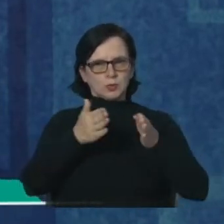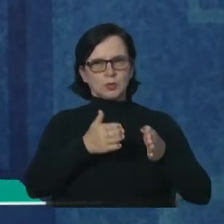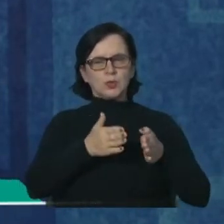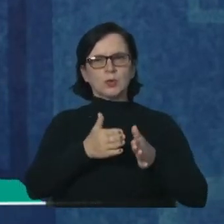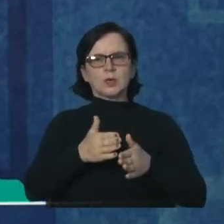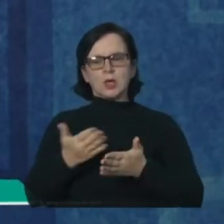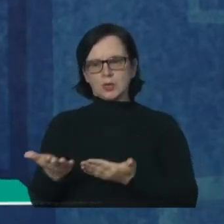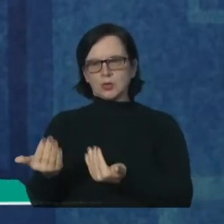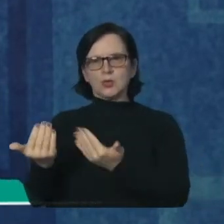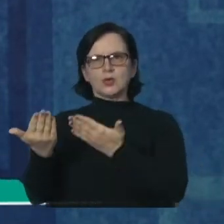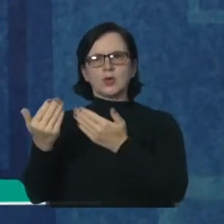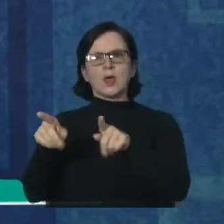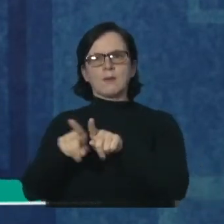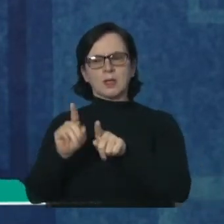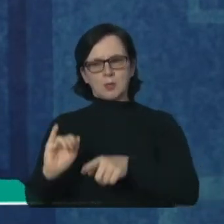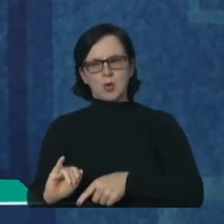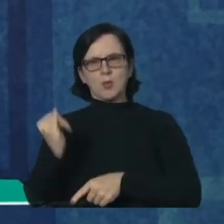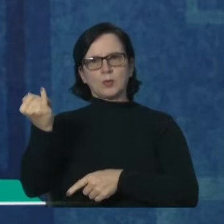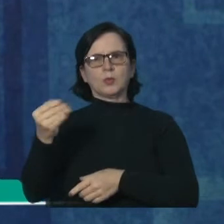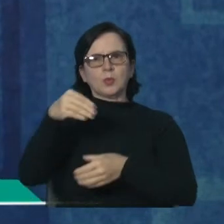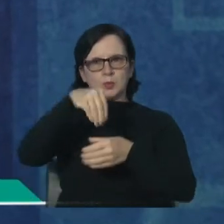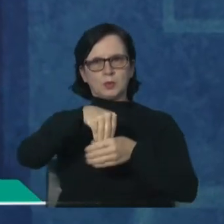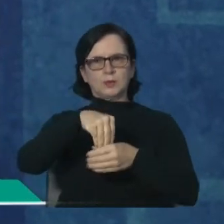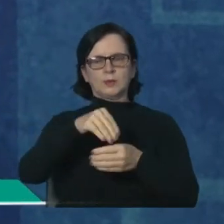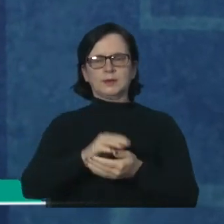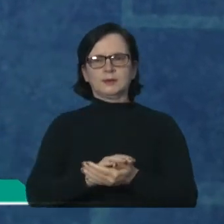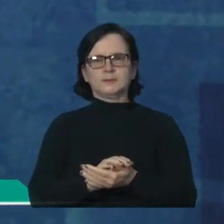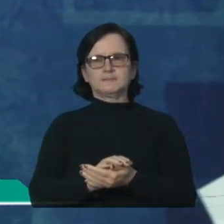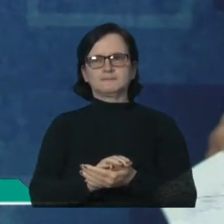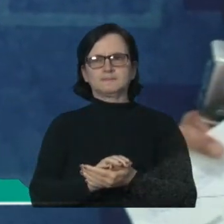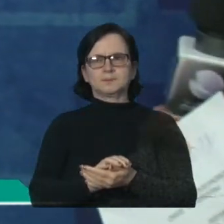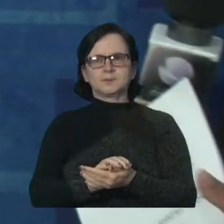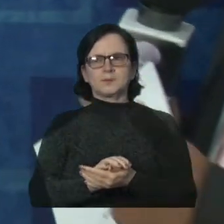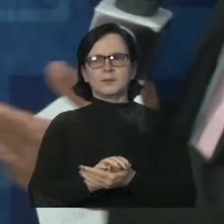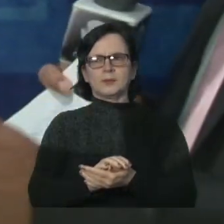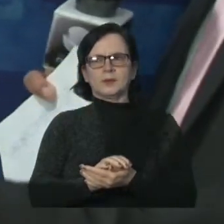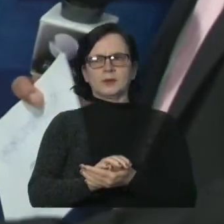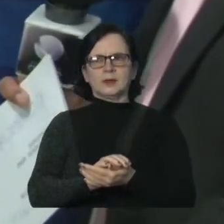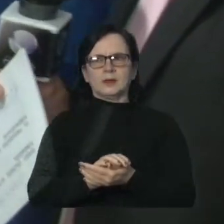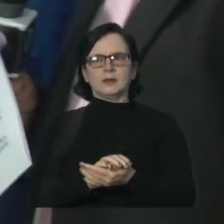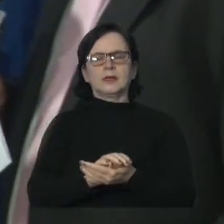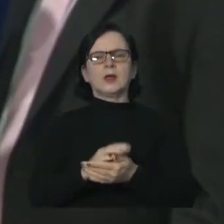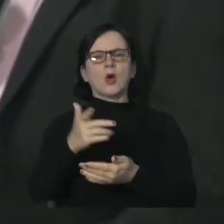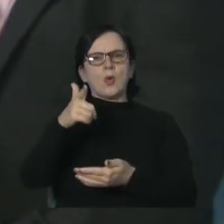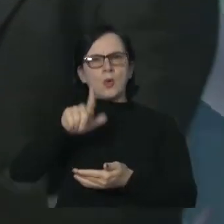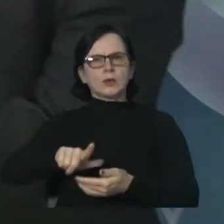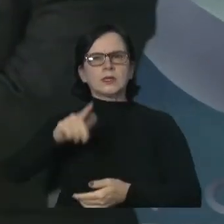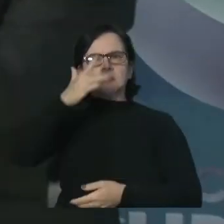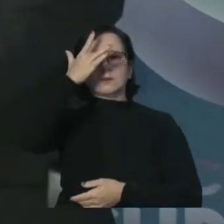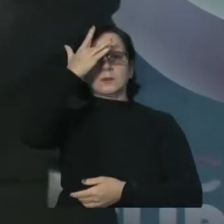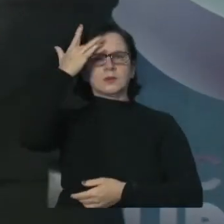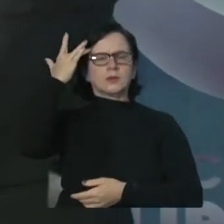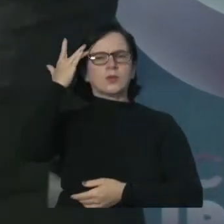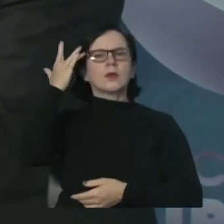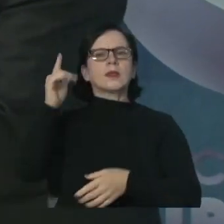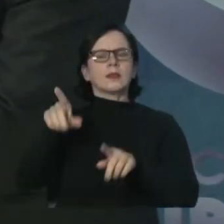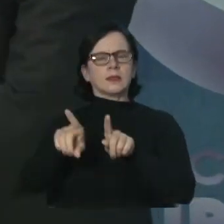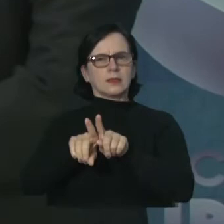atendidos para que eles tenham a mesma oportunidade que eu tive. Aliás, como o senhor, outros combatentes, outras